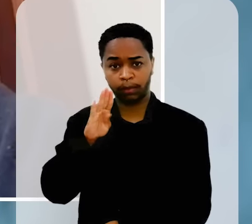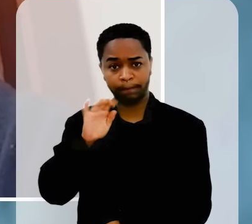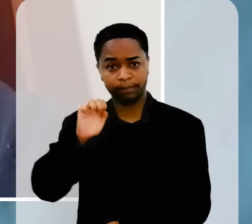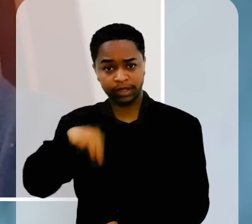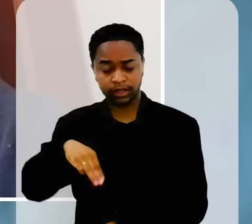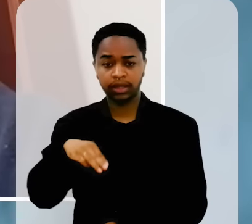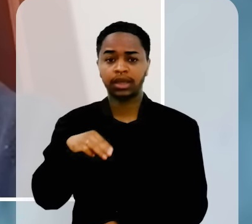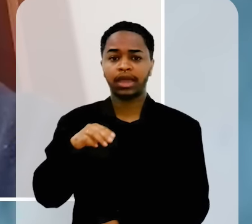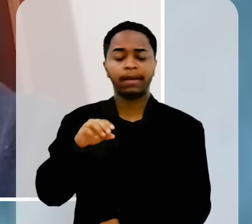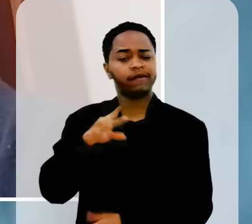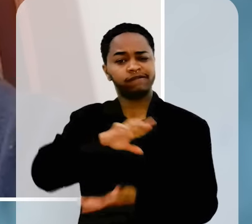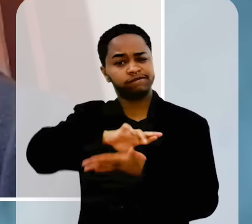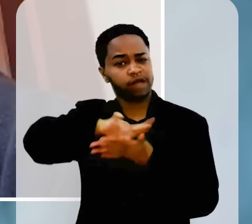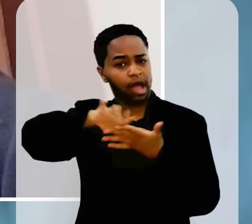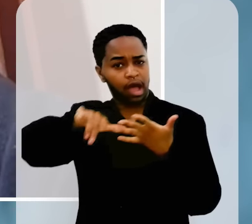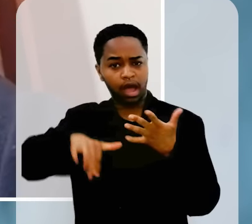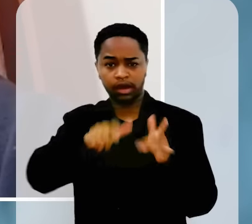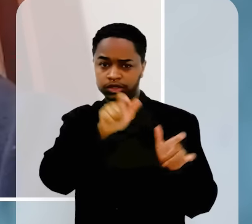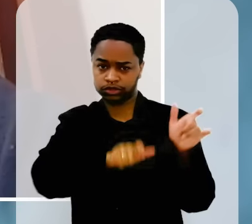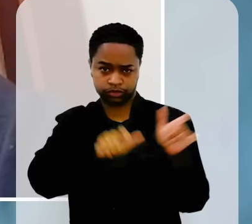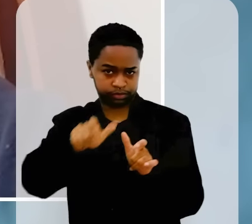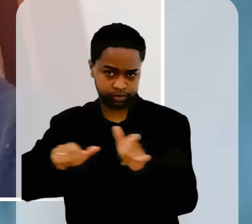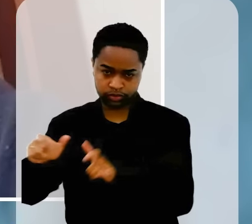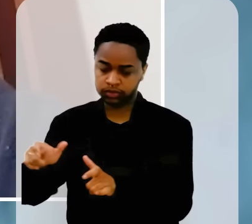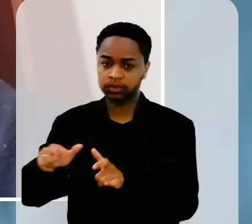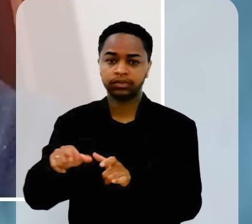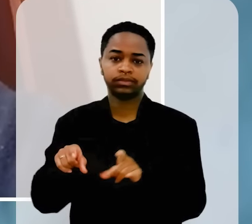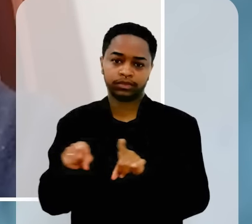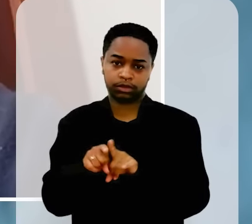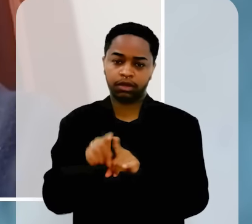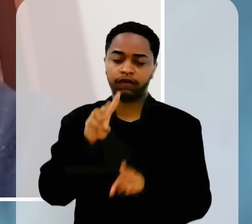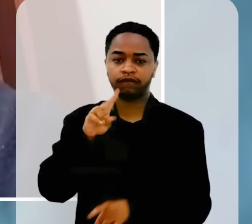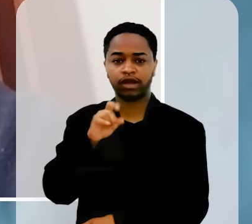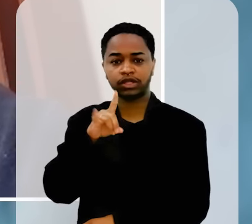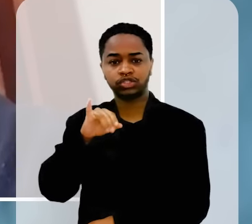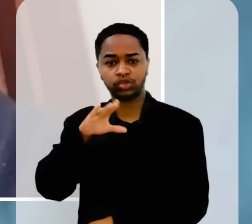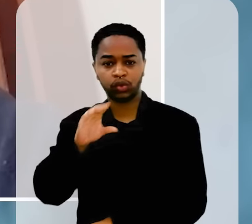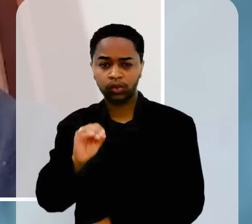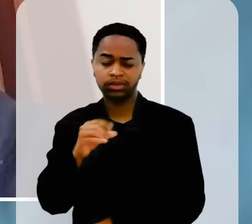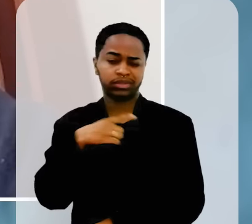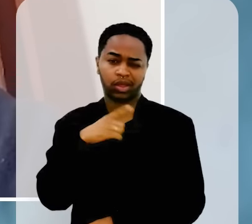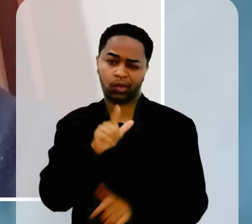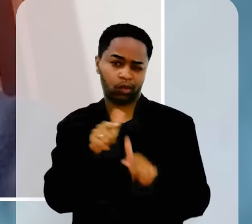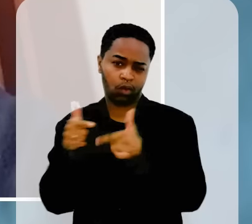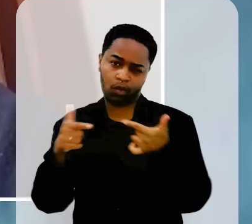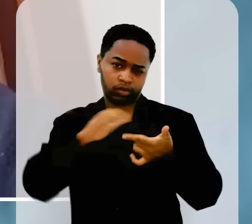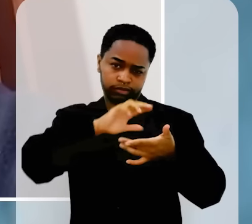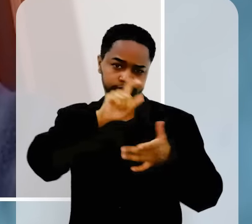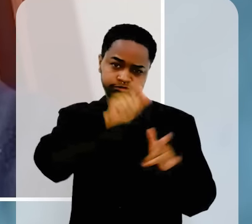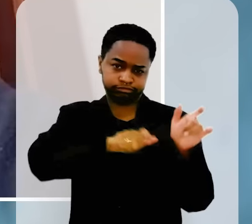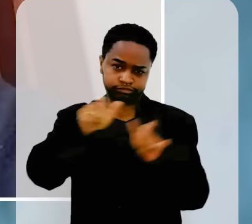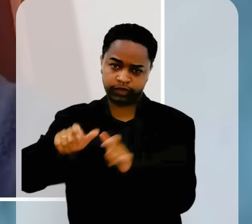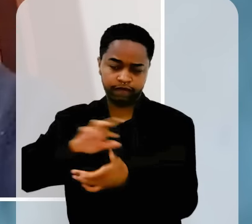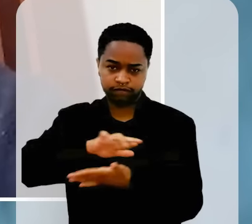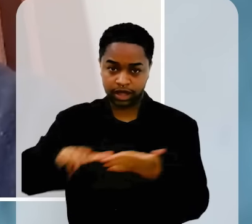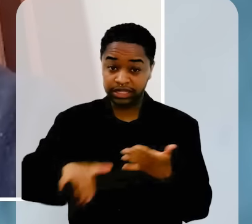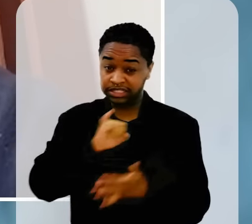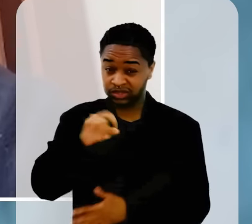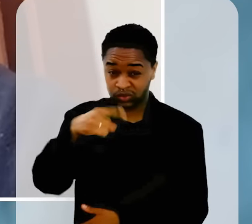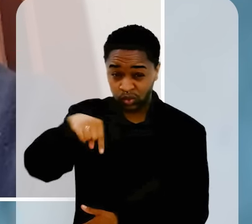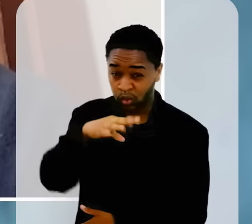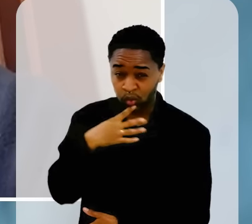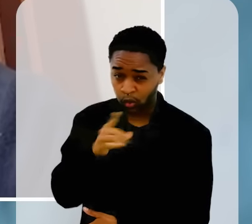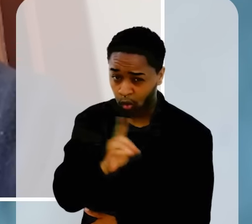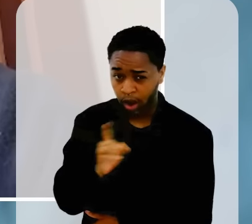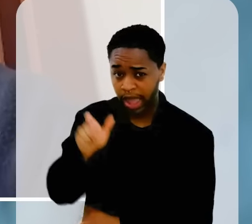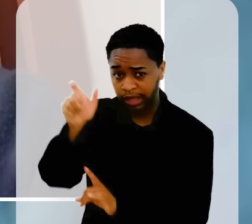Erivelto Martins, Mário Lago, Ataufo Alves, Vadico, Wilson Batista, entre tantos outros. E se você